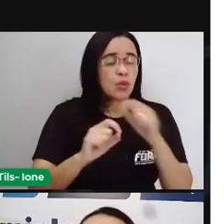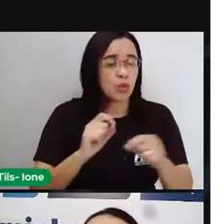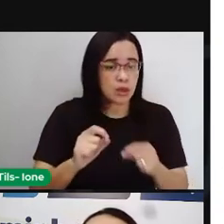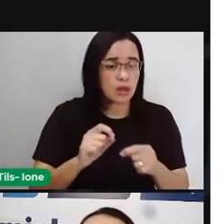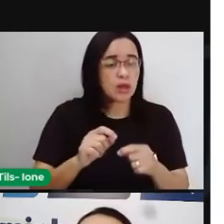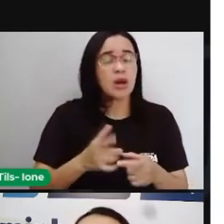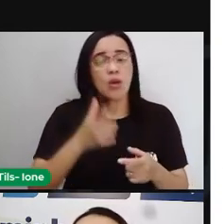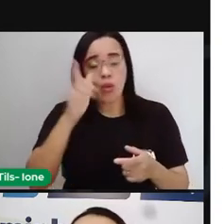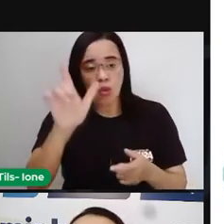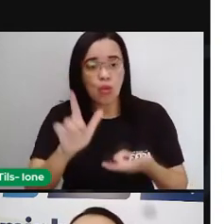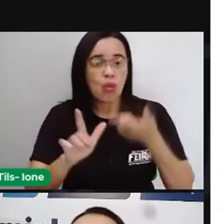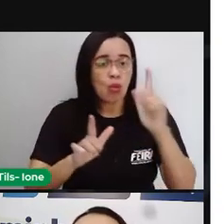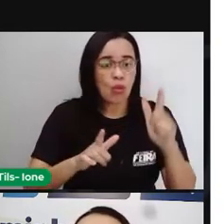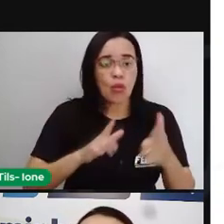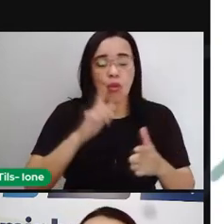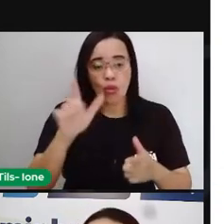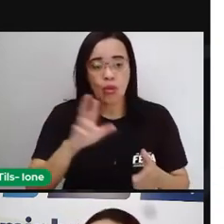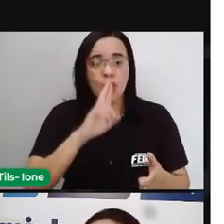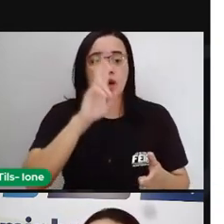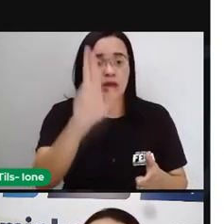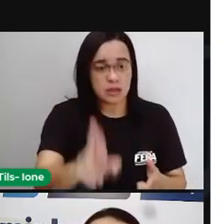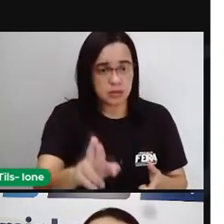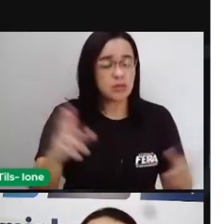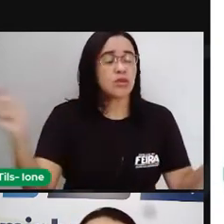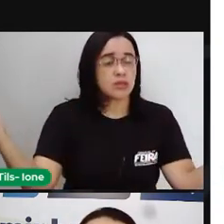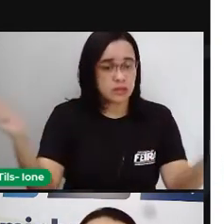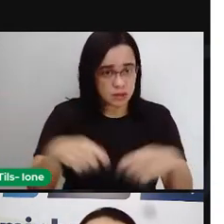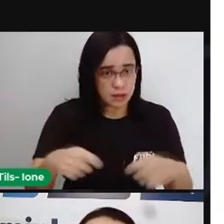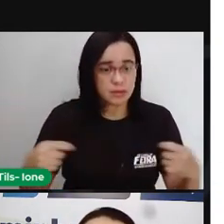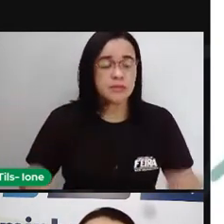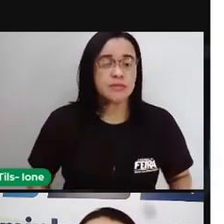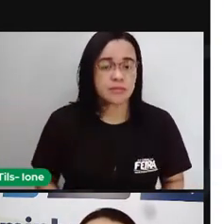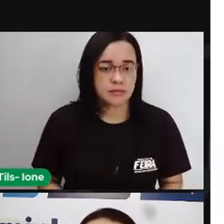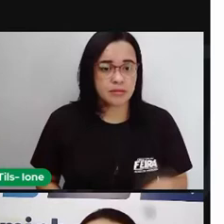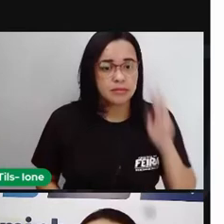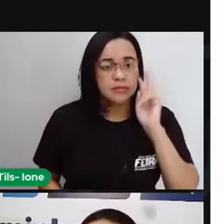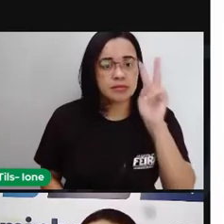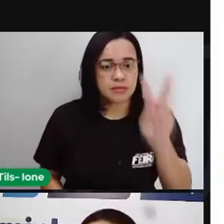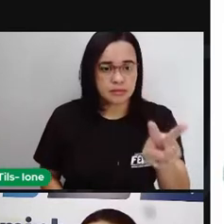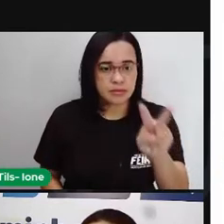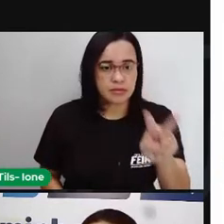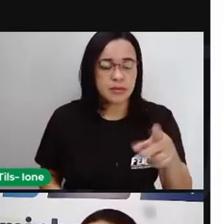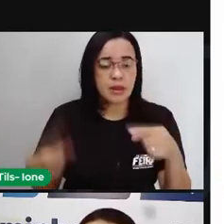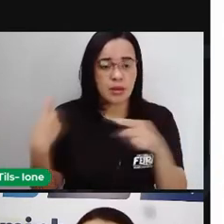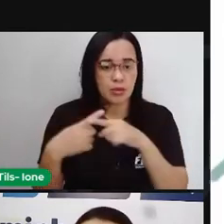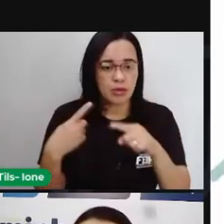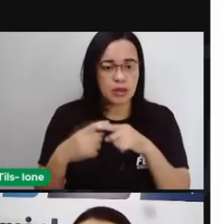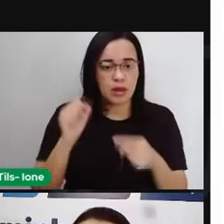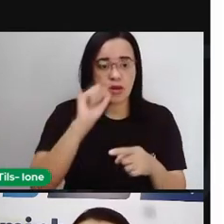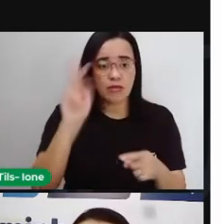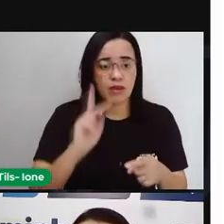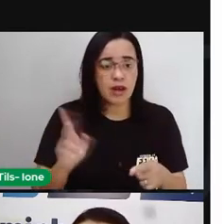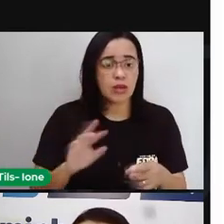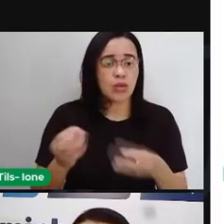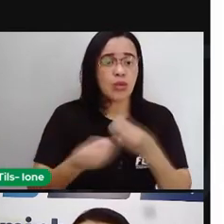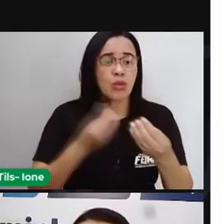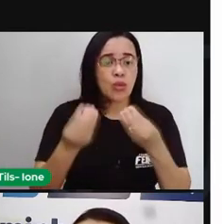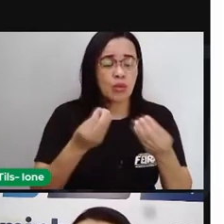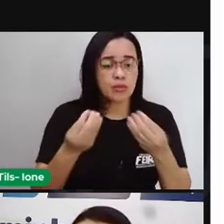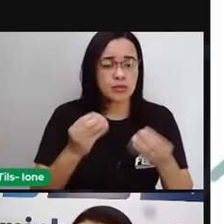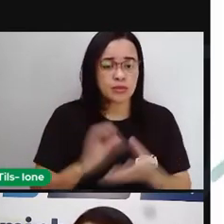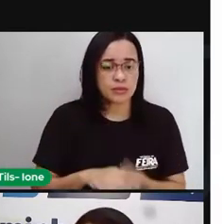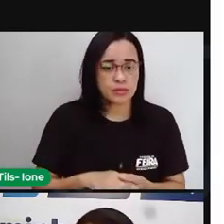valores quando eu tratar de outras horas. Observe aí que o mesmo valor de 3 mil que é o valor correspondente de